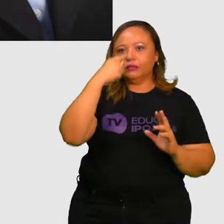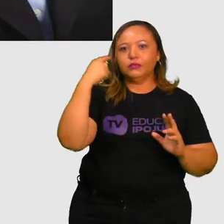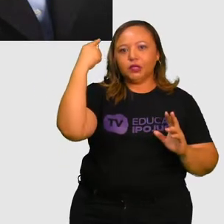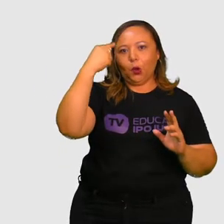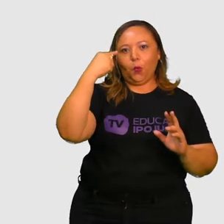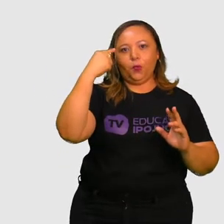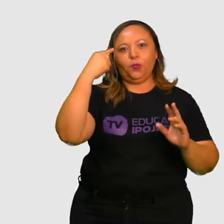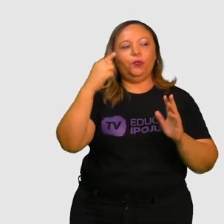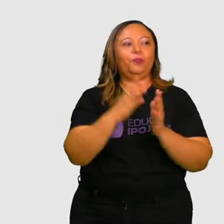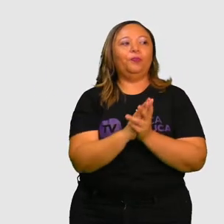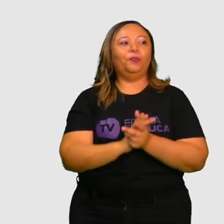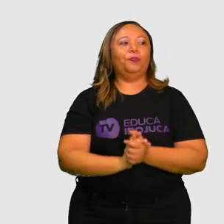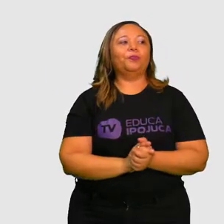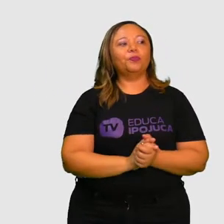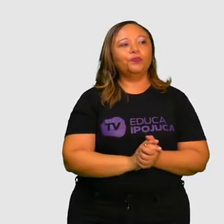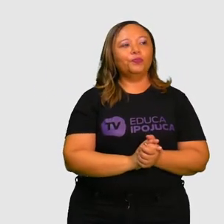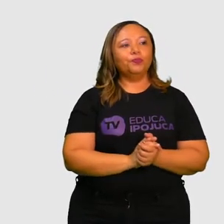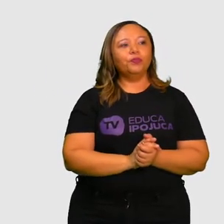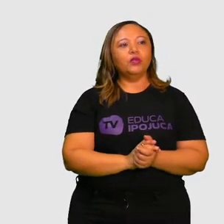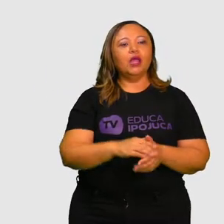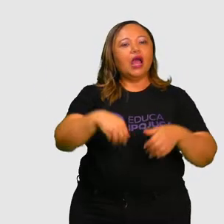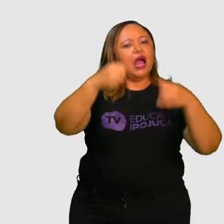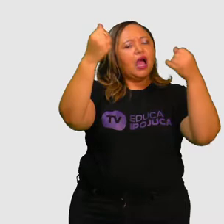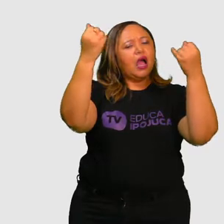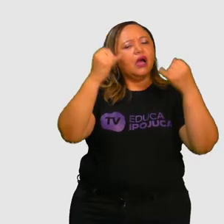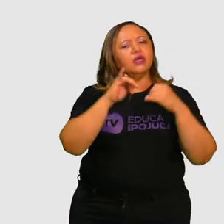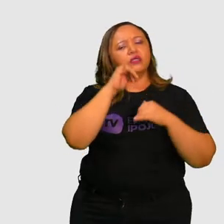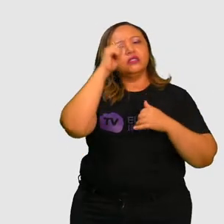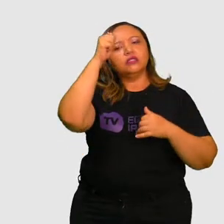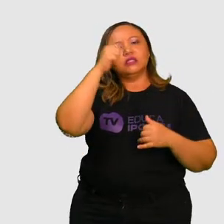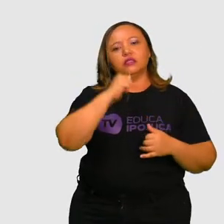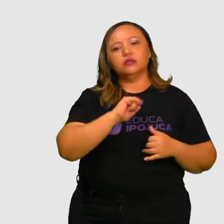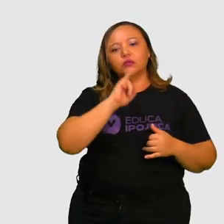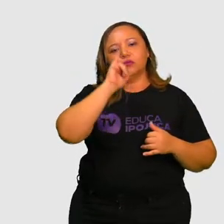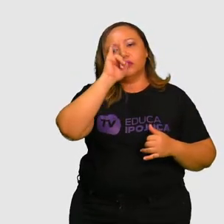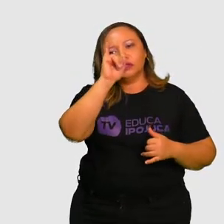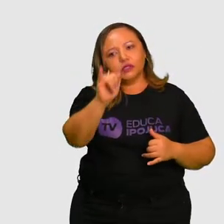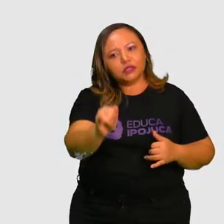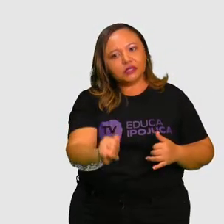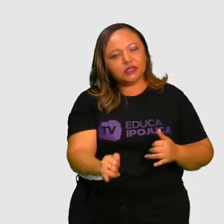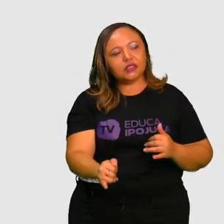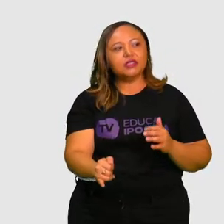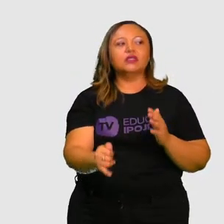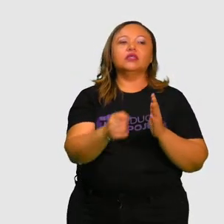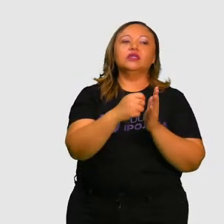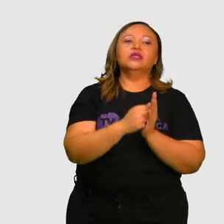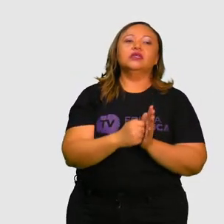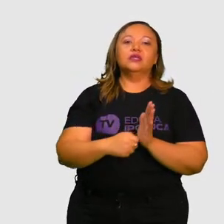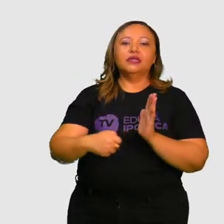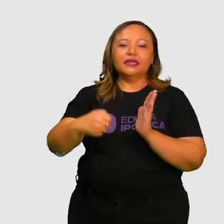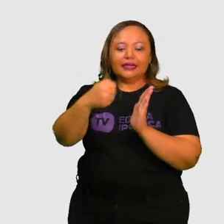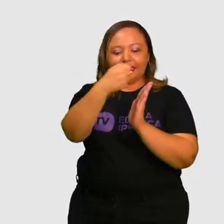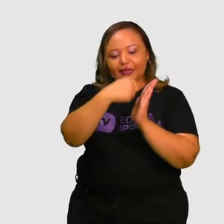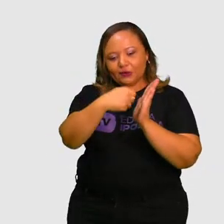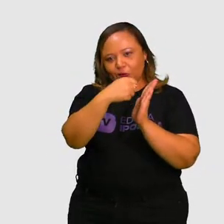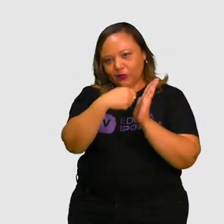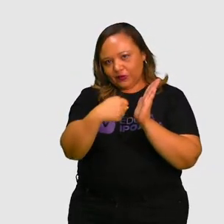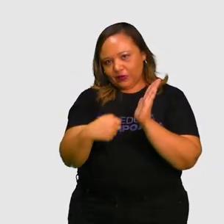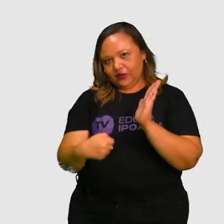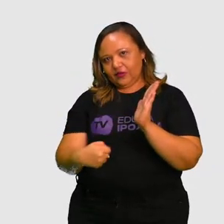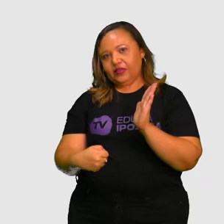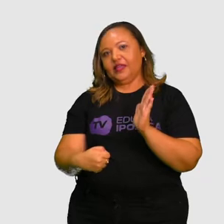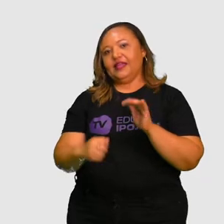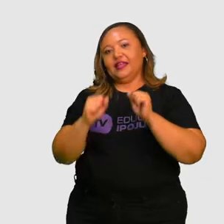Clínica. Podemos afirmar que o currículo do autor, do Flávio, possibilita que as